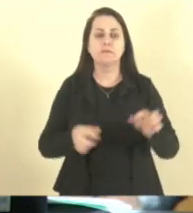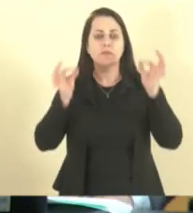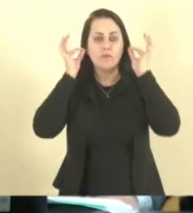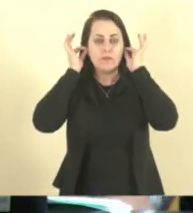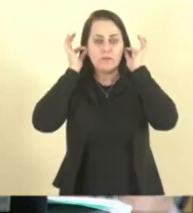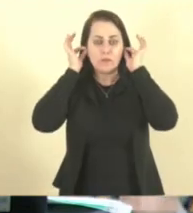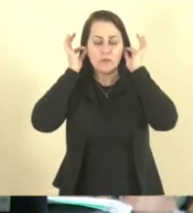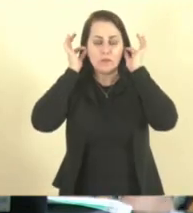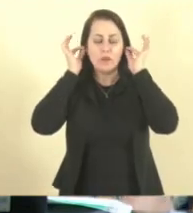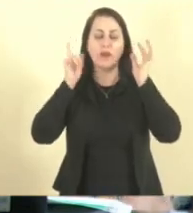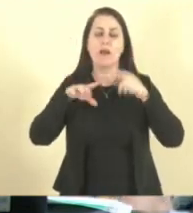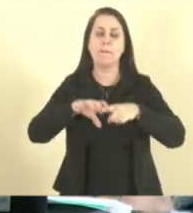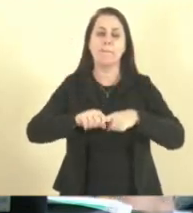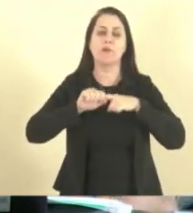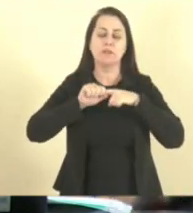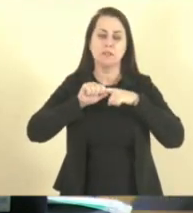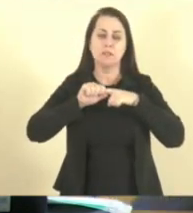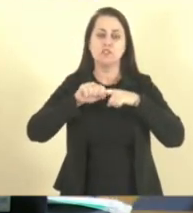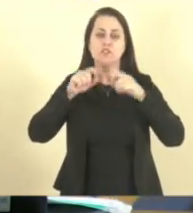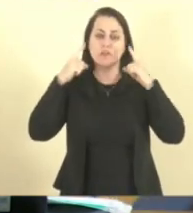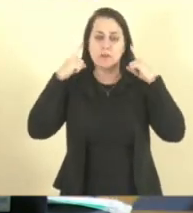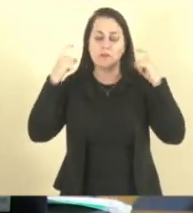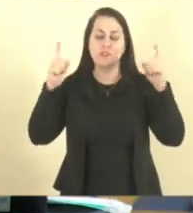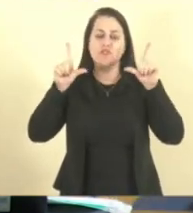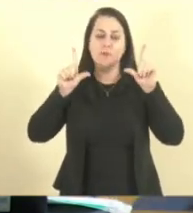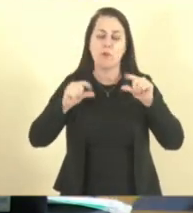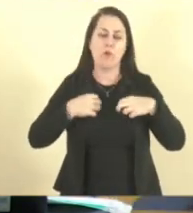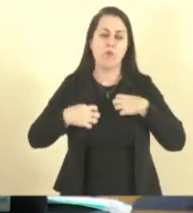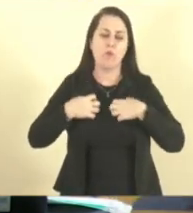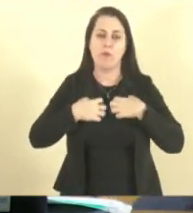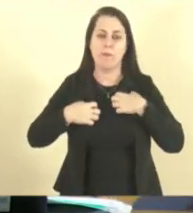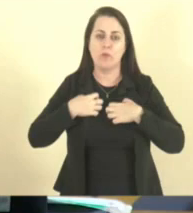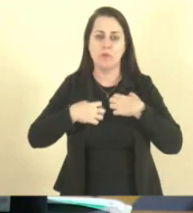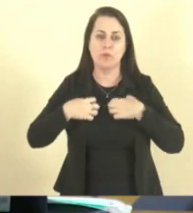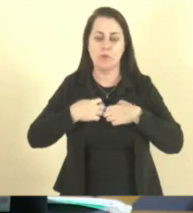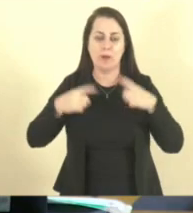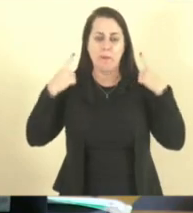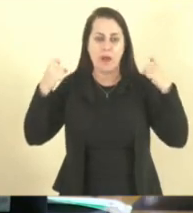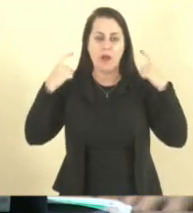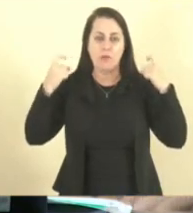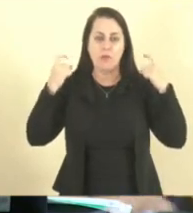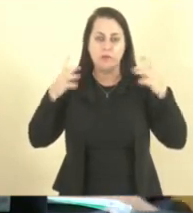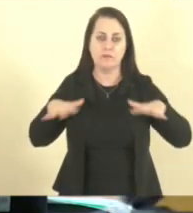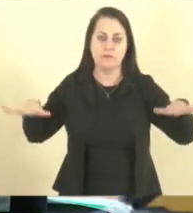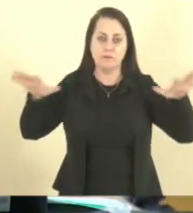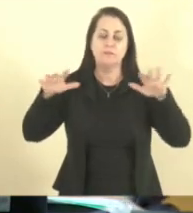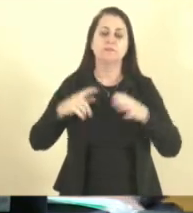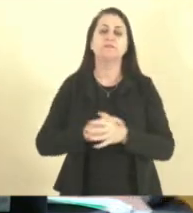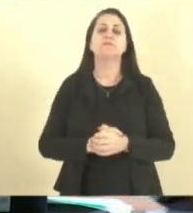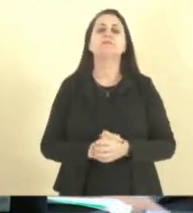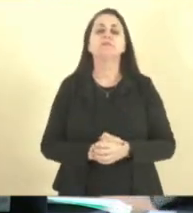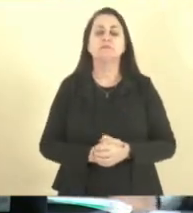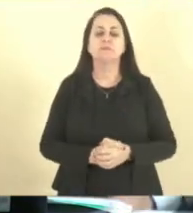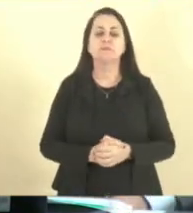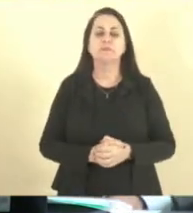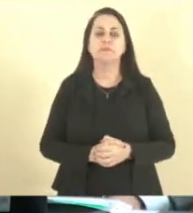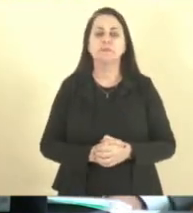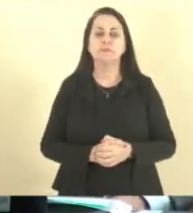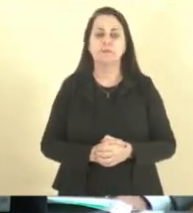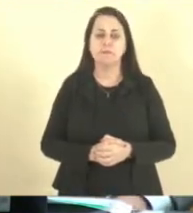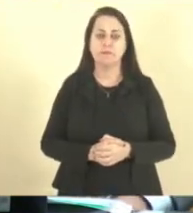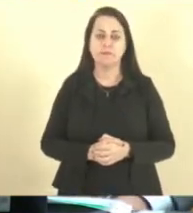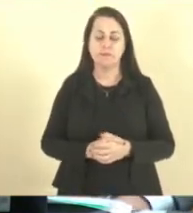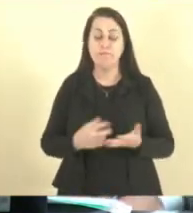-ruído, como protetor auditivo, é fundamental para diminuir o incômodo causado pelo excesso de barulho que acomete aos portadores dos transtornos. Então,